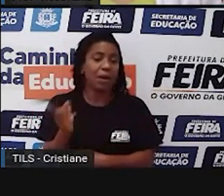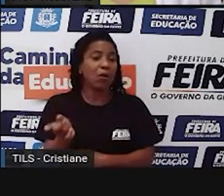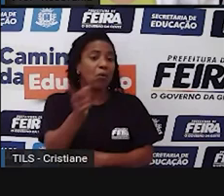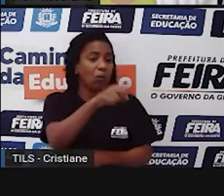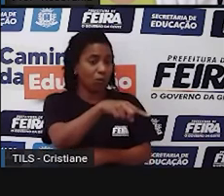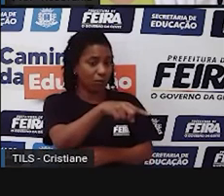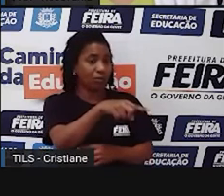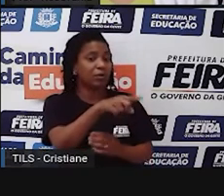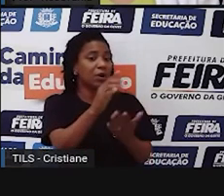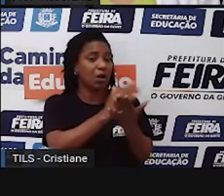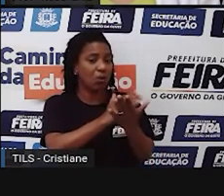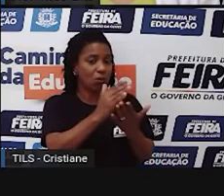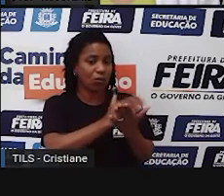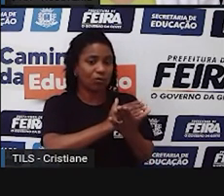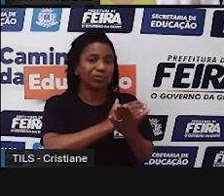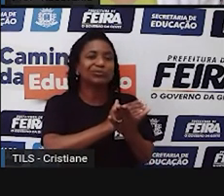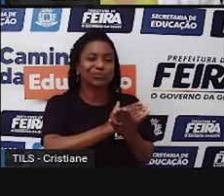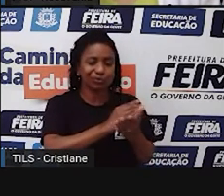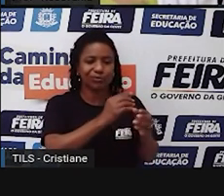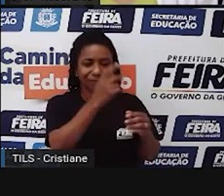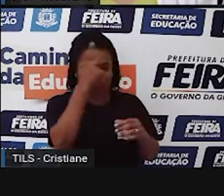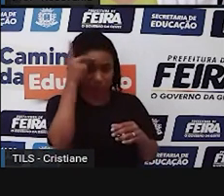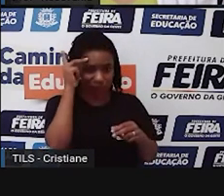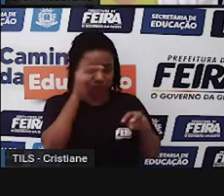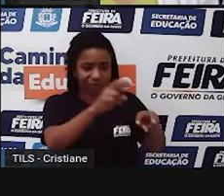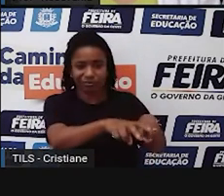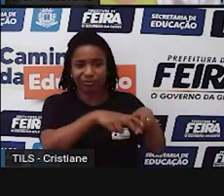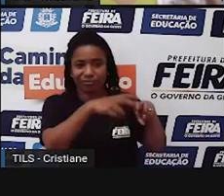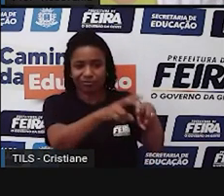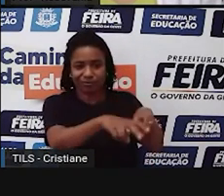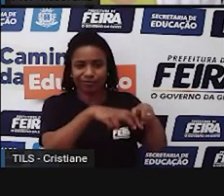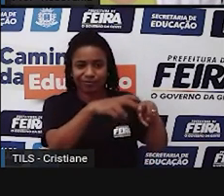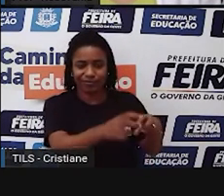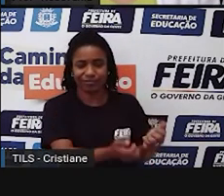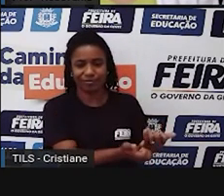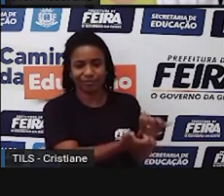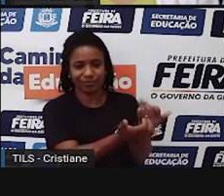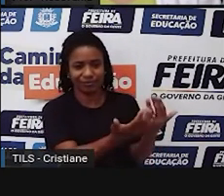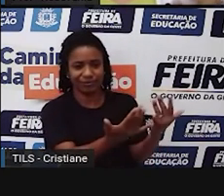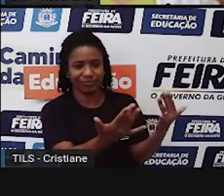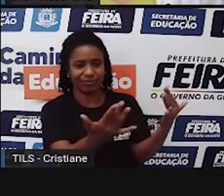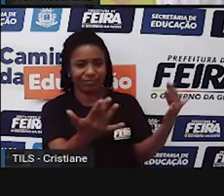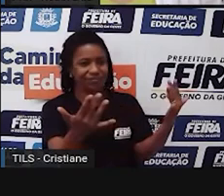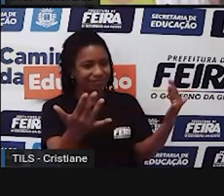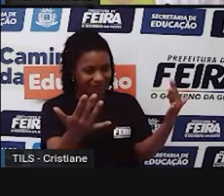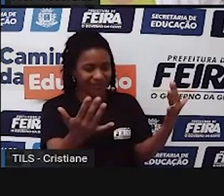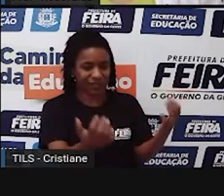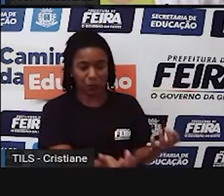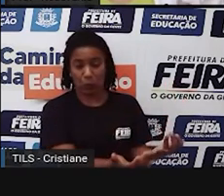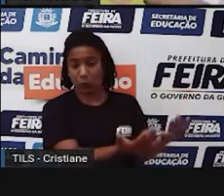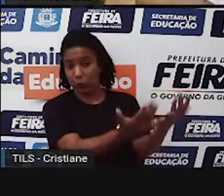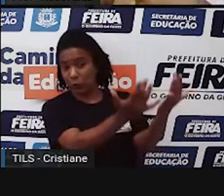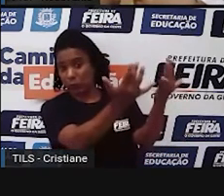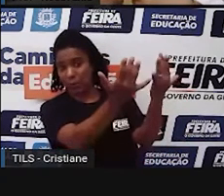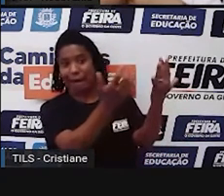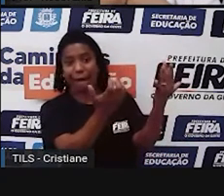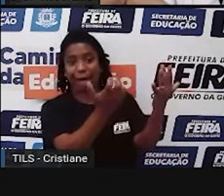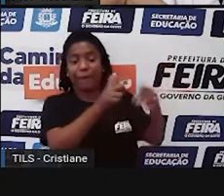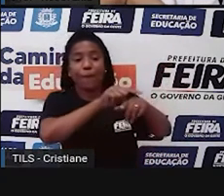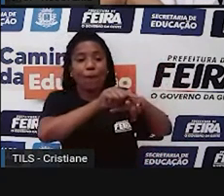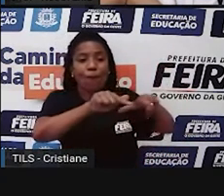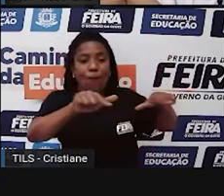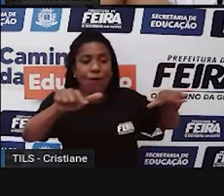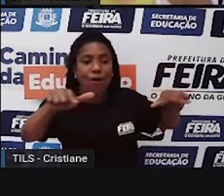queimar a mata nativa, às vezes, ou até mesmo para limpar o pasto e que acabam, digamos